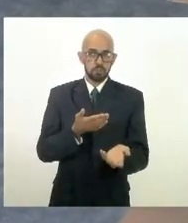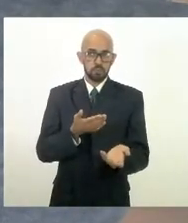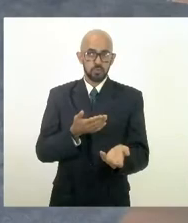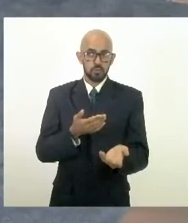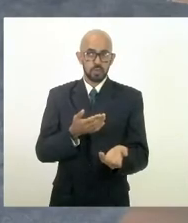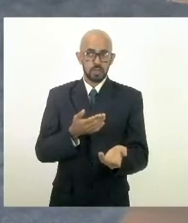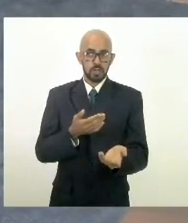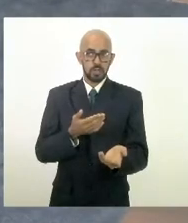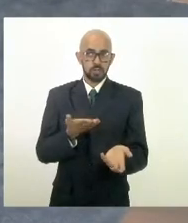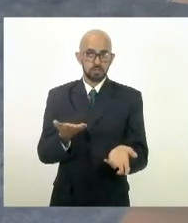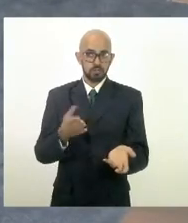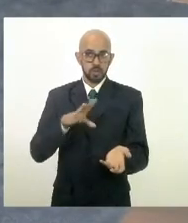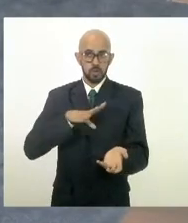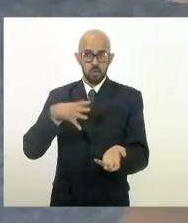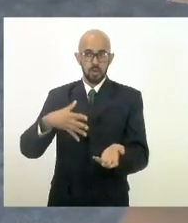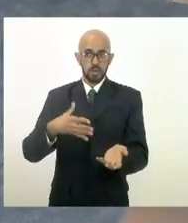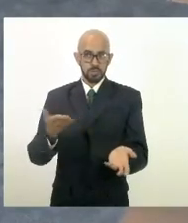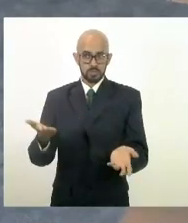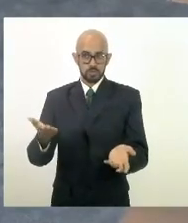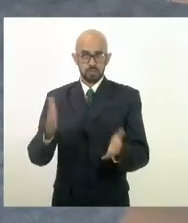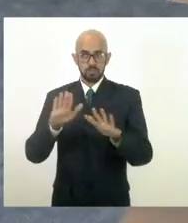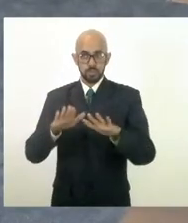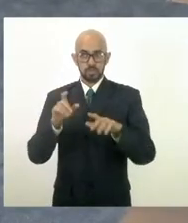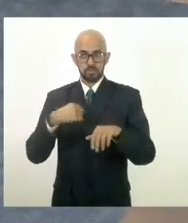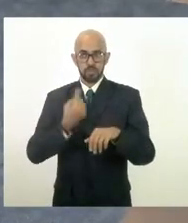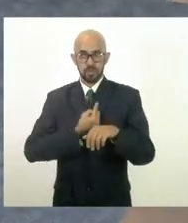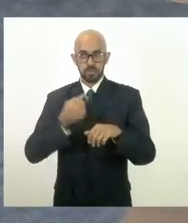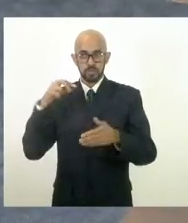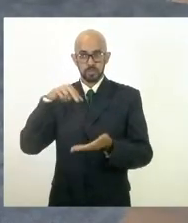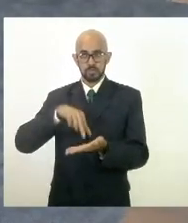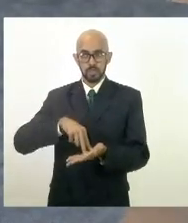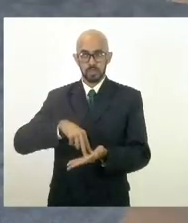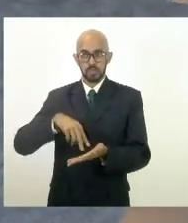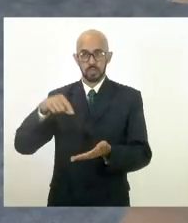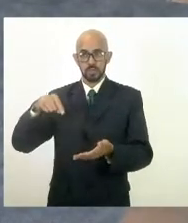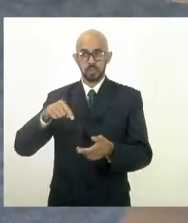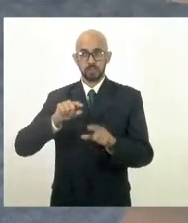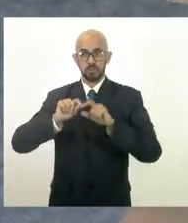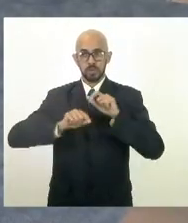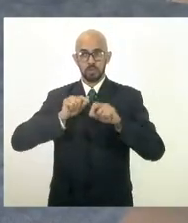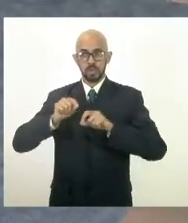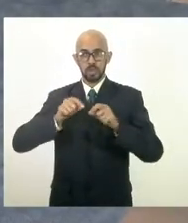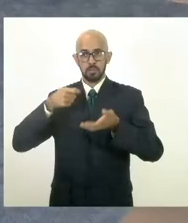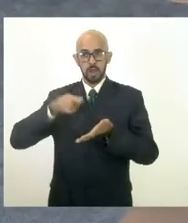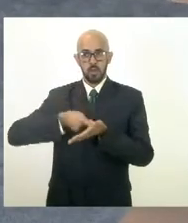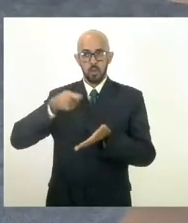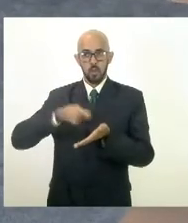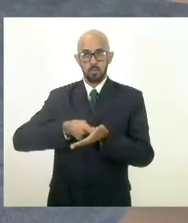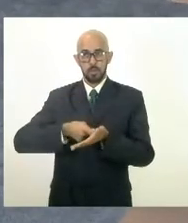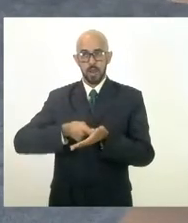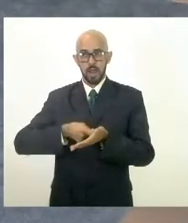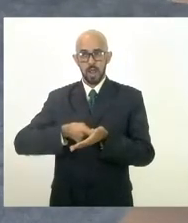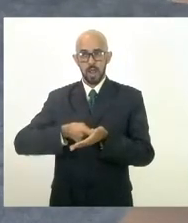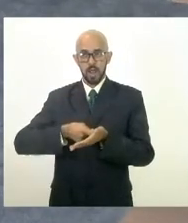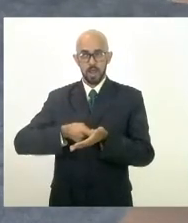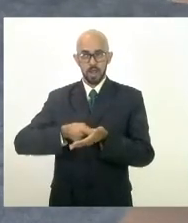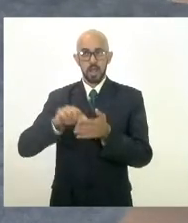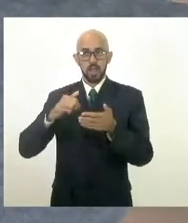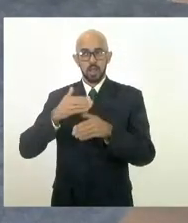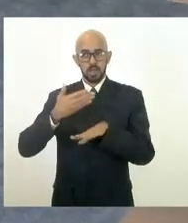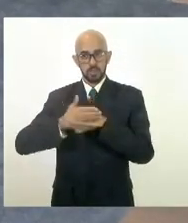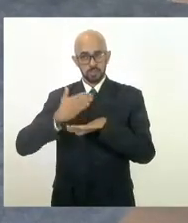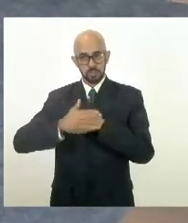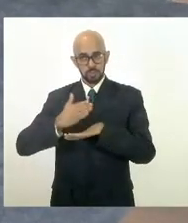mas nós estamos aqui nós estamos aqui para cobrar a aplicação correta